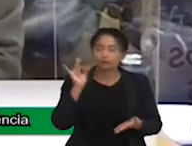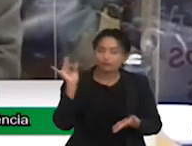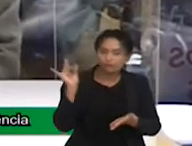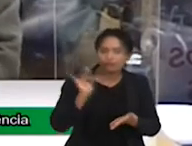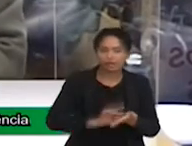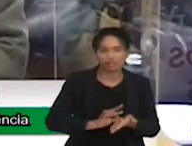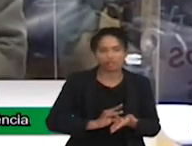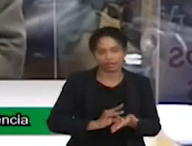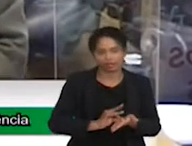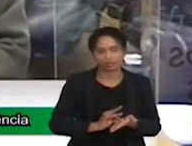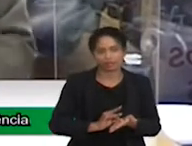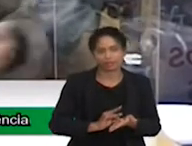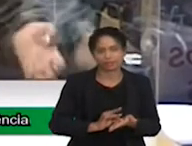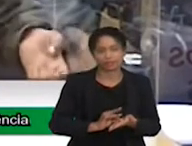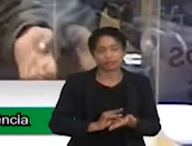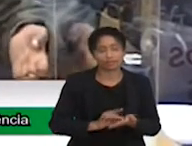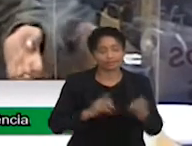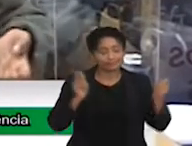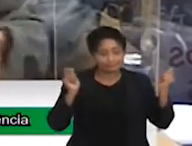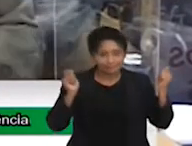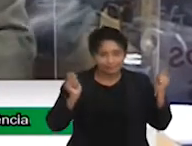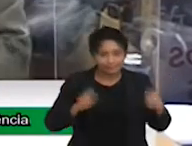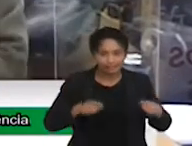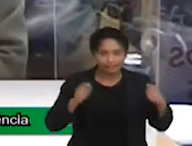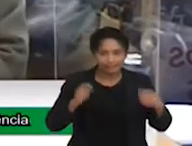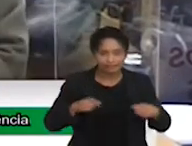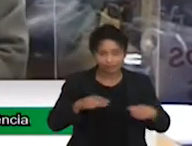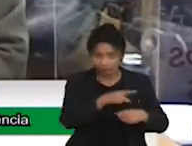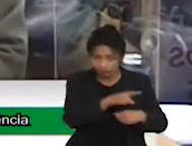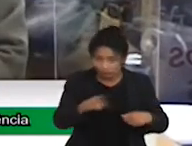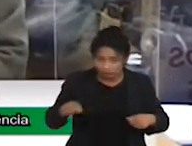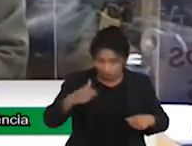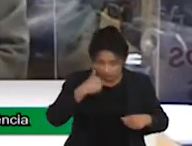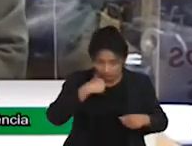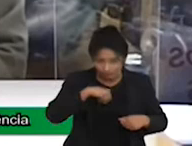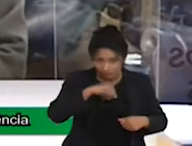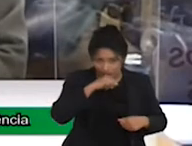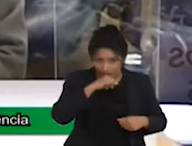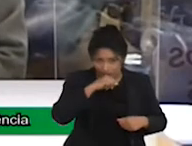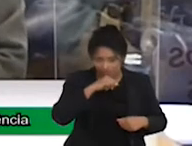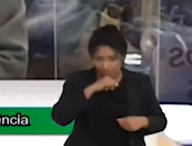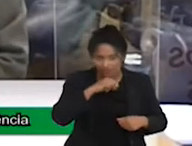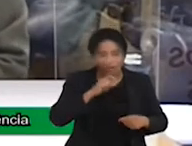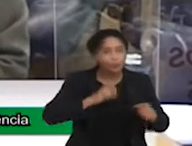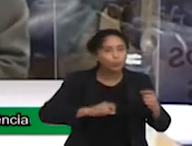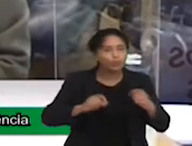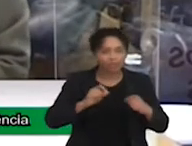absoluta, que faz mover vocês mães, nós, é o amor.